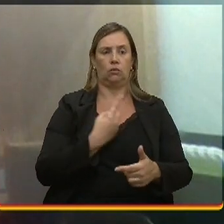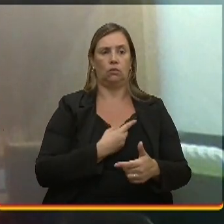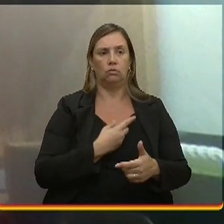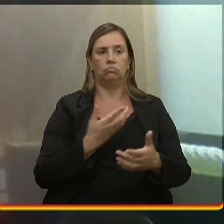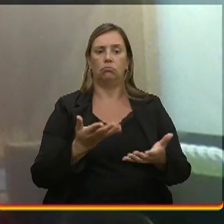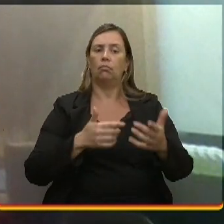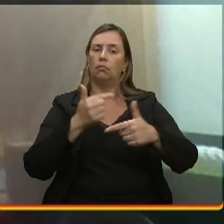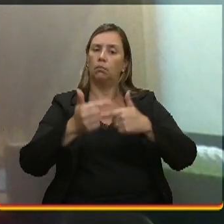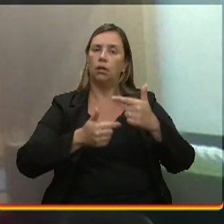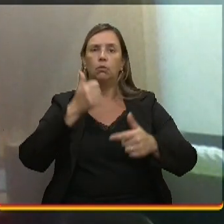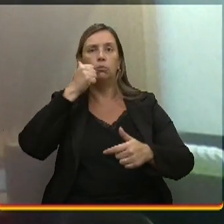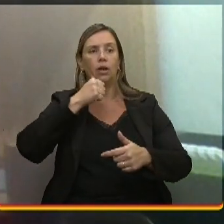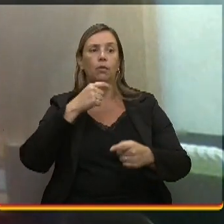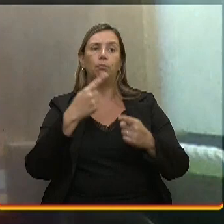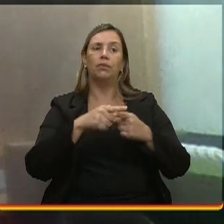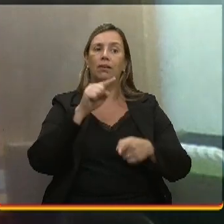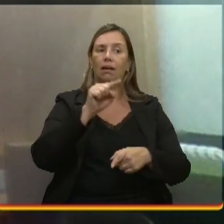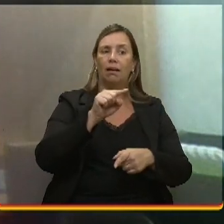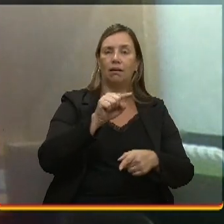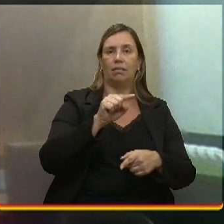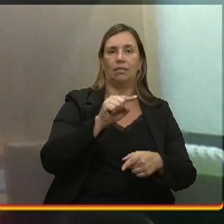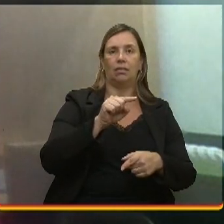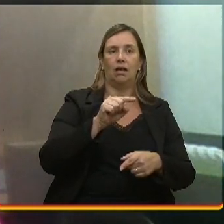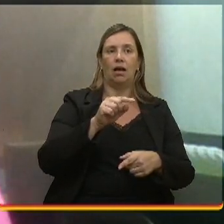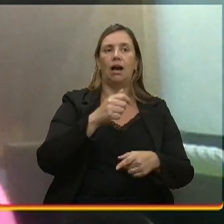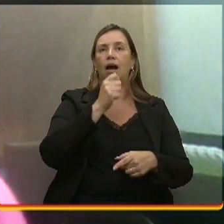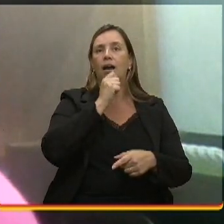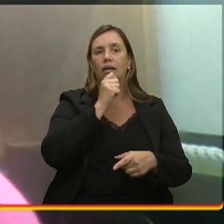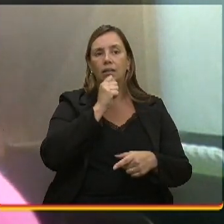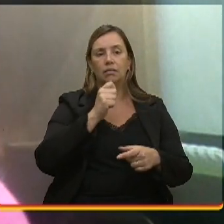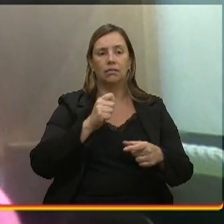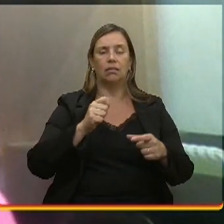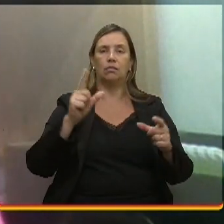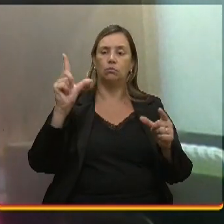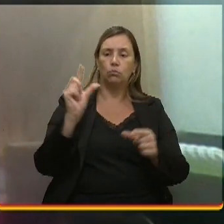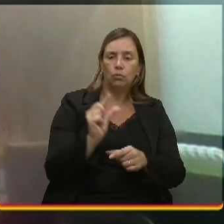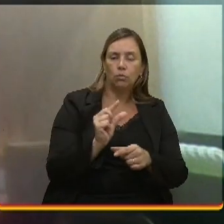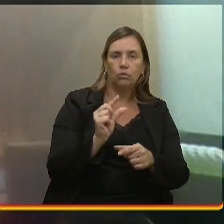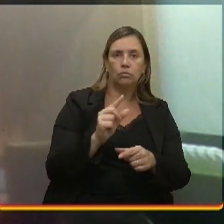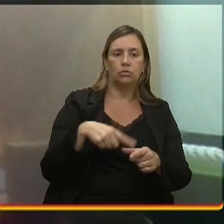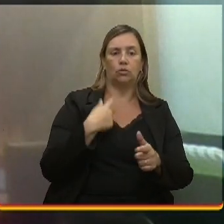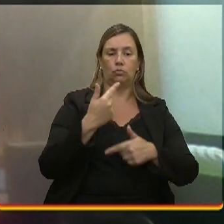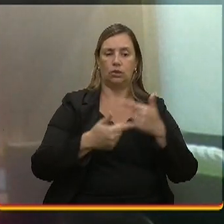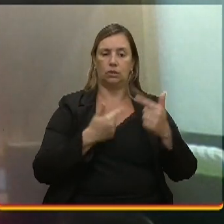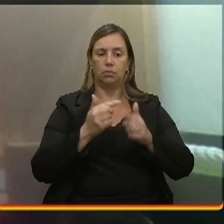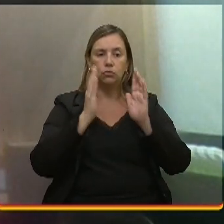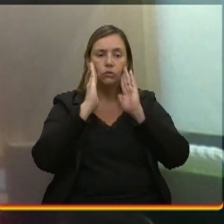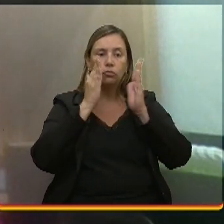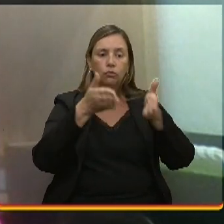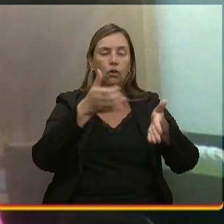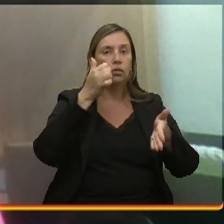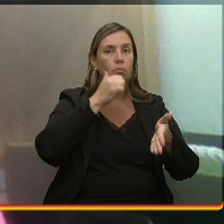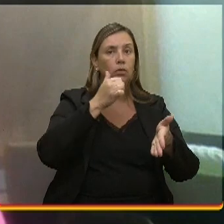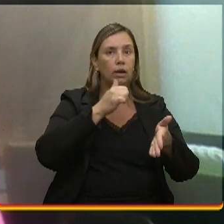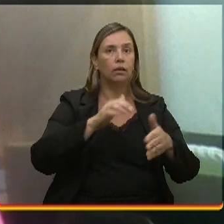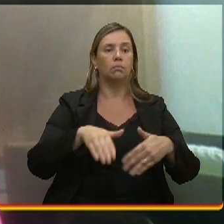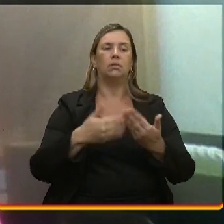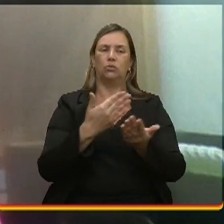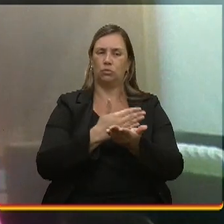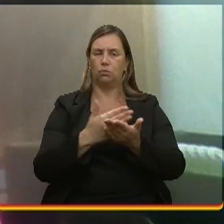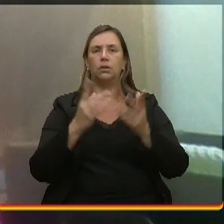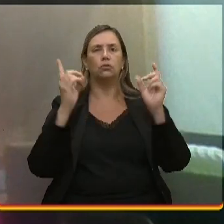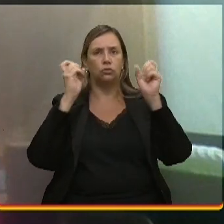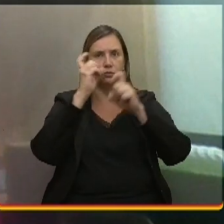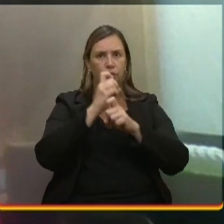mulheres porque elas ainda são minoria. Então, é elas que a gente está trabalhando. Mas foi uma briga porque o